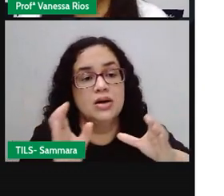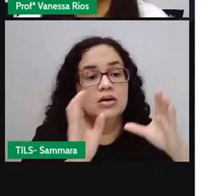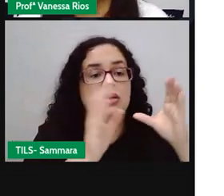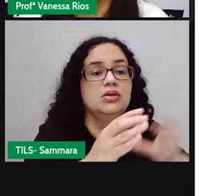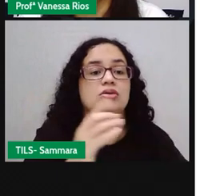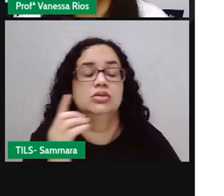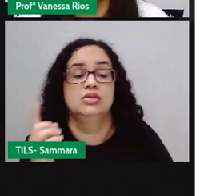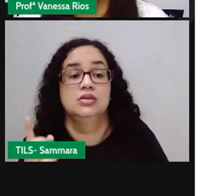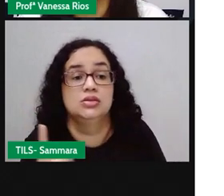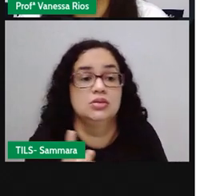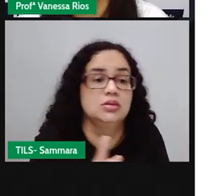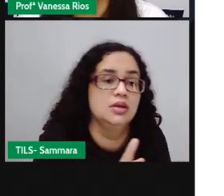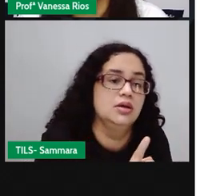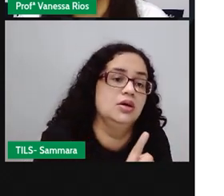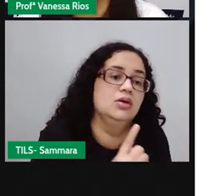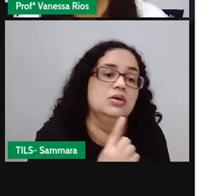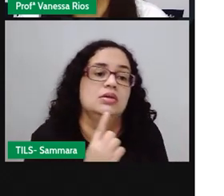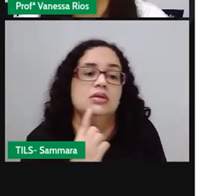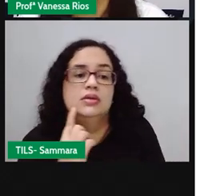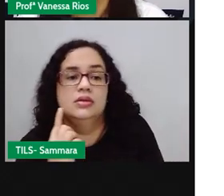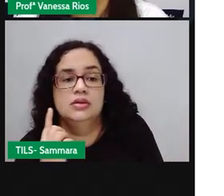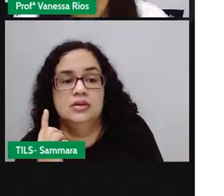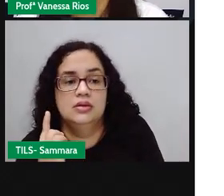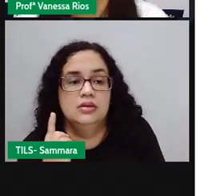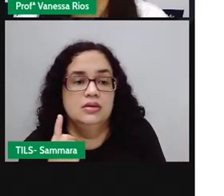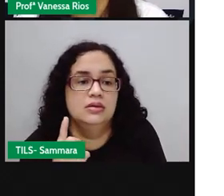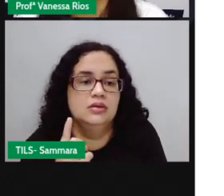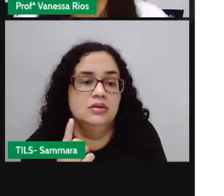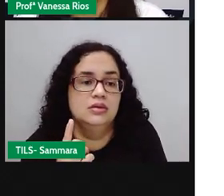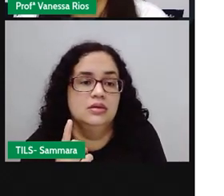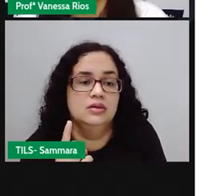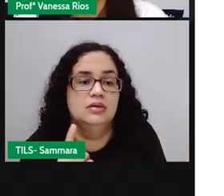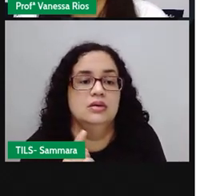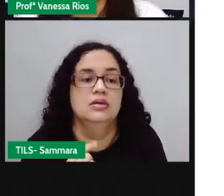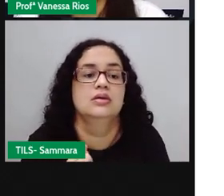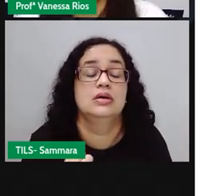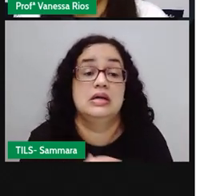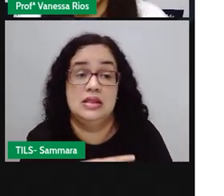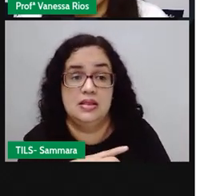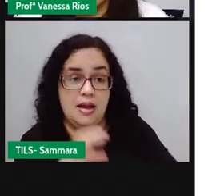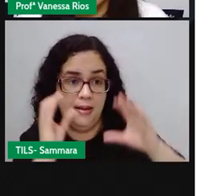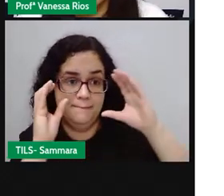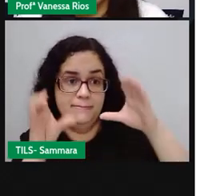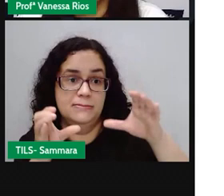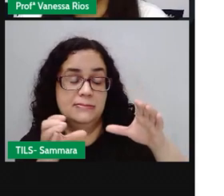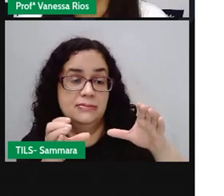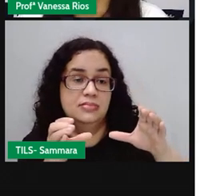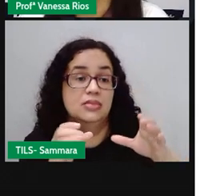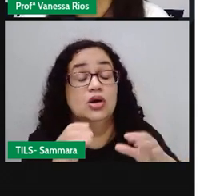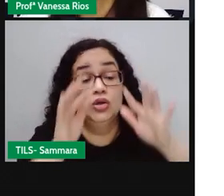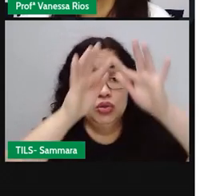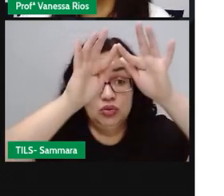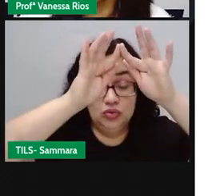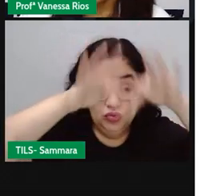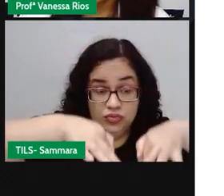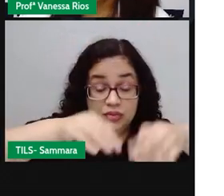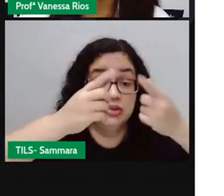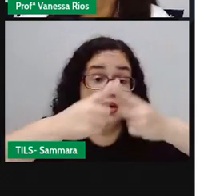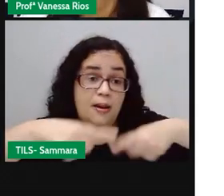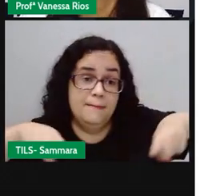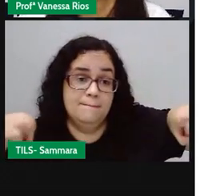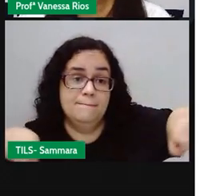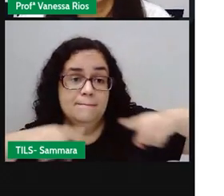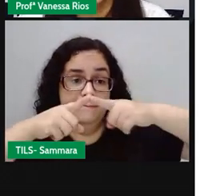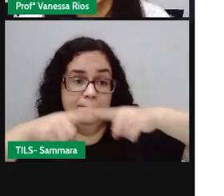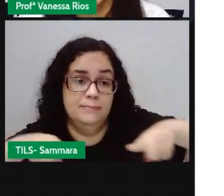a bola, girando na roda. E aí, quem estiver com a bola na mão, no final da canção,